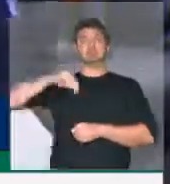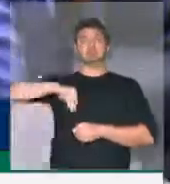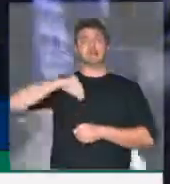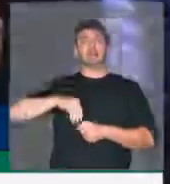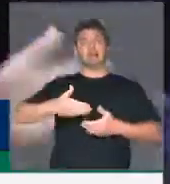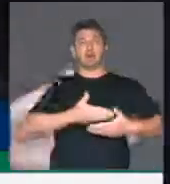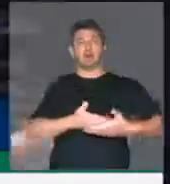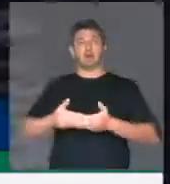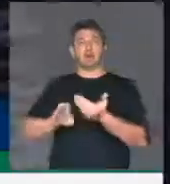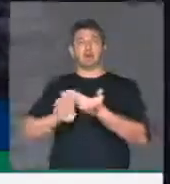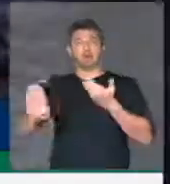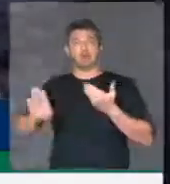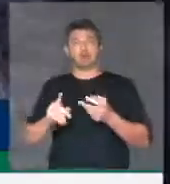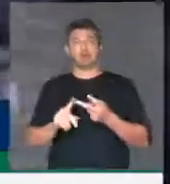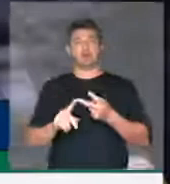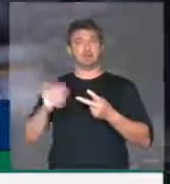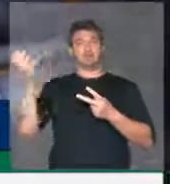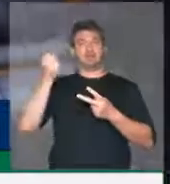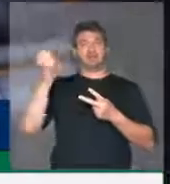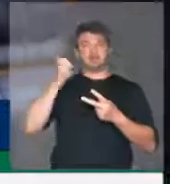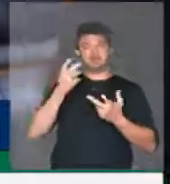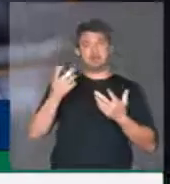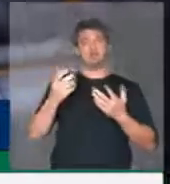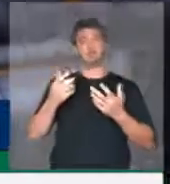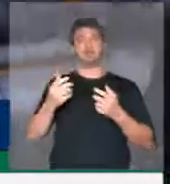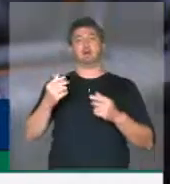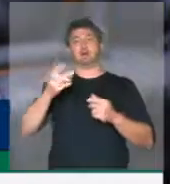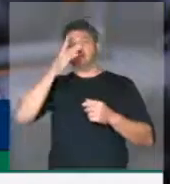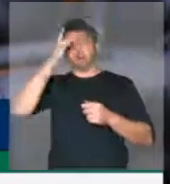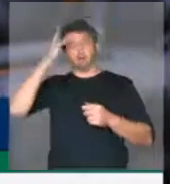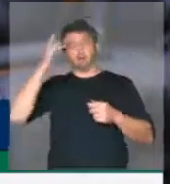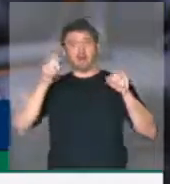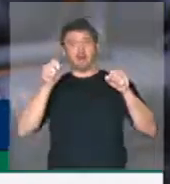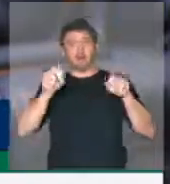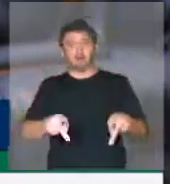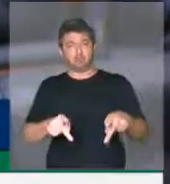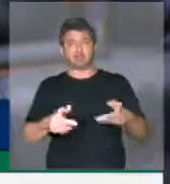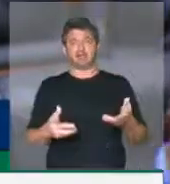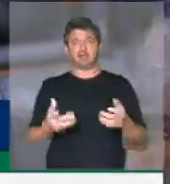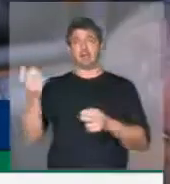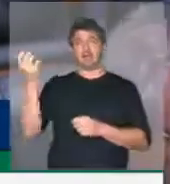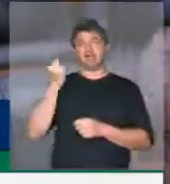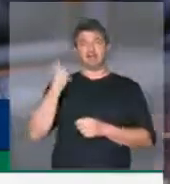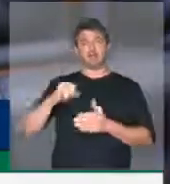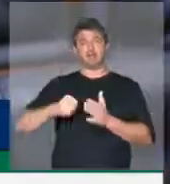pensão, benefícios por aposentadoria. Então, eu quero deixar registrado aqui